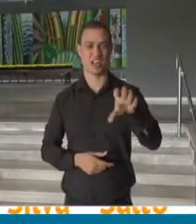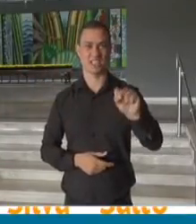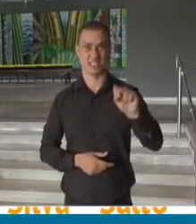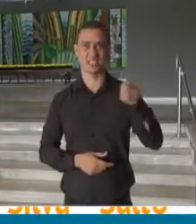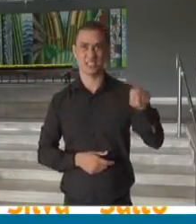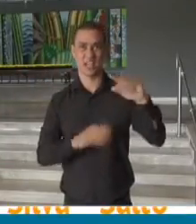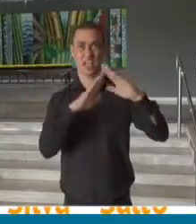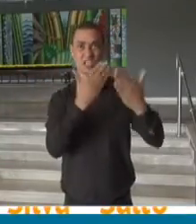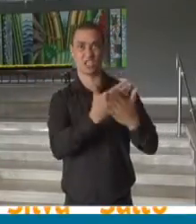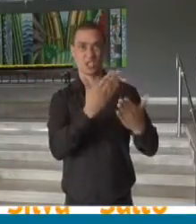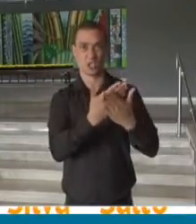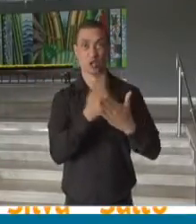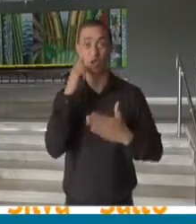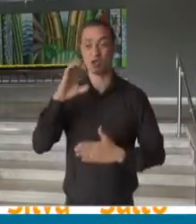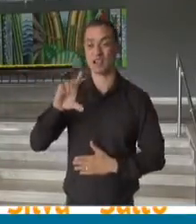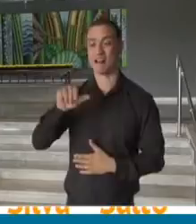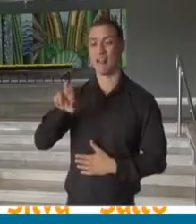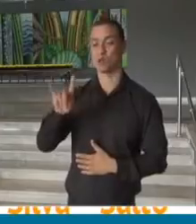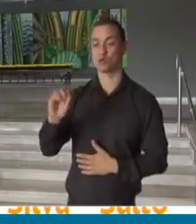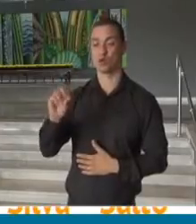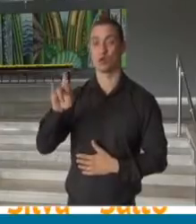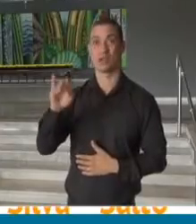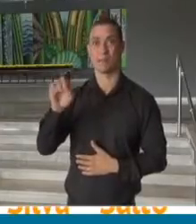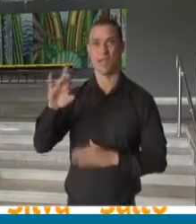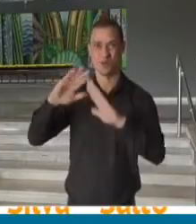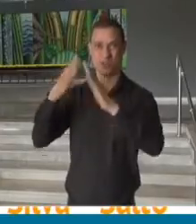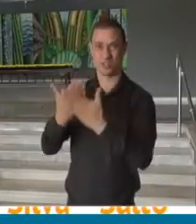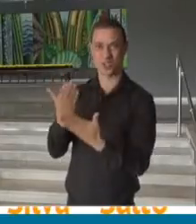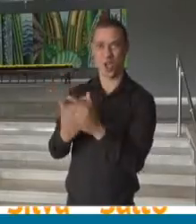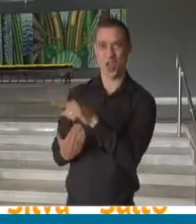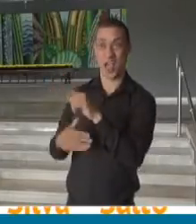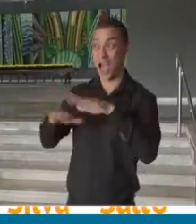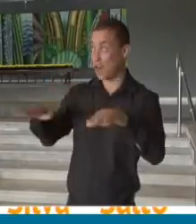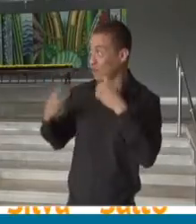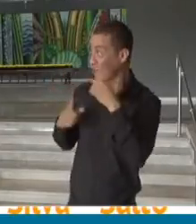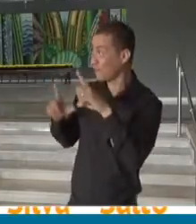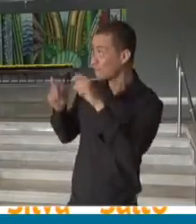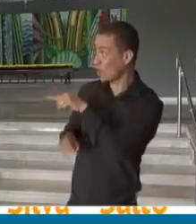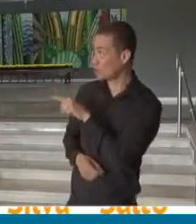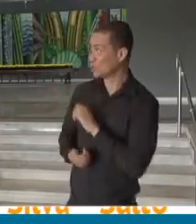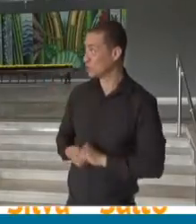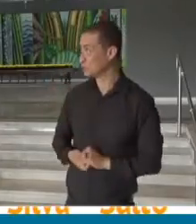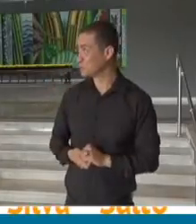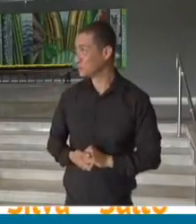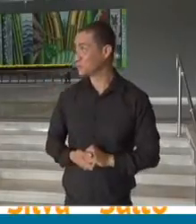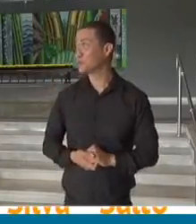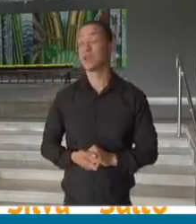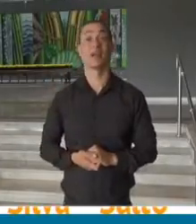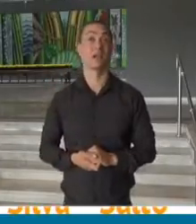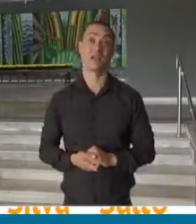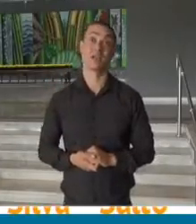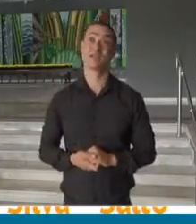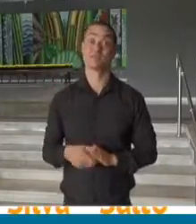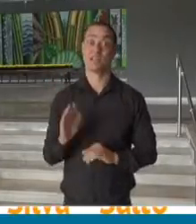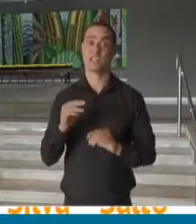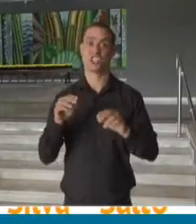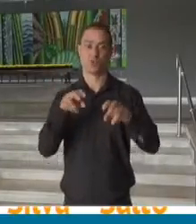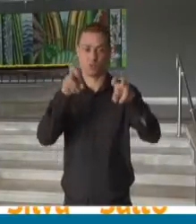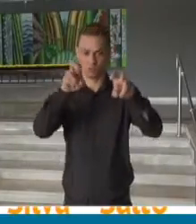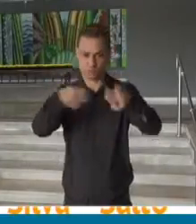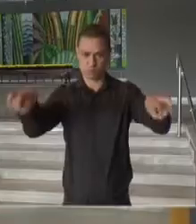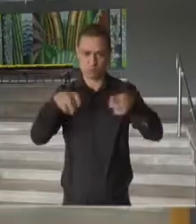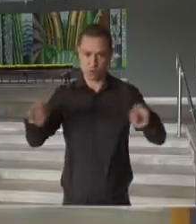Salto, a nossa querida Cláudia Ribeiro da Silva, com os nossos alunos. Não tem mais distanciamento, a gente ainda continua